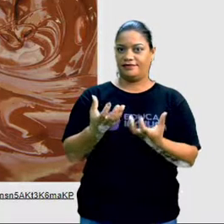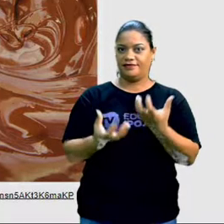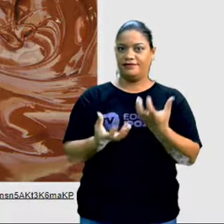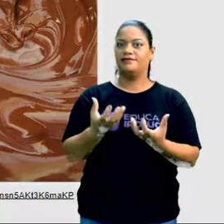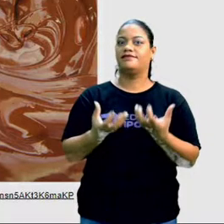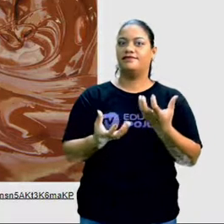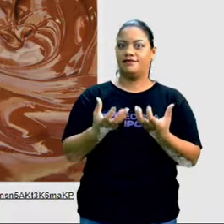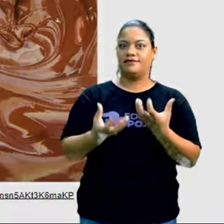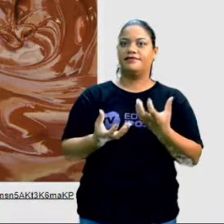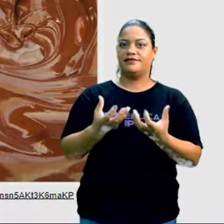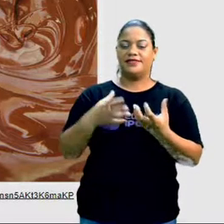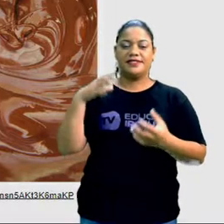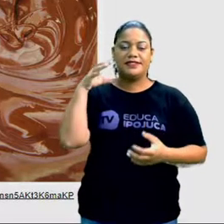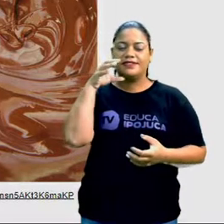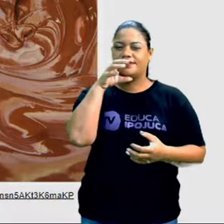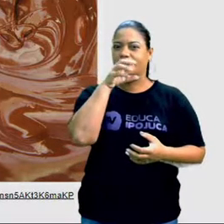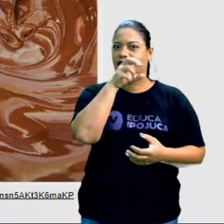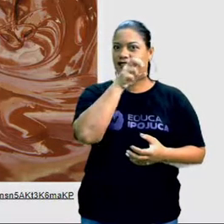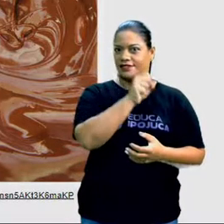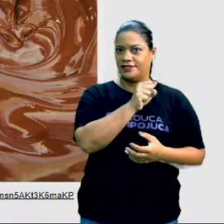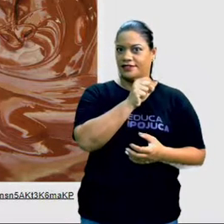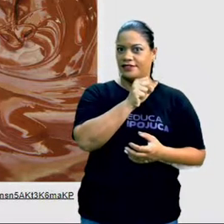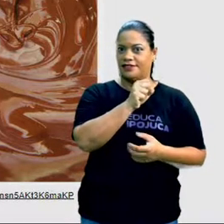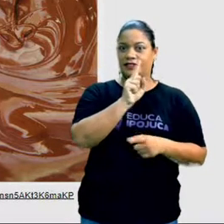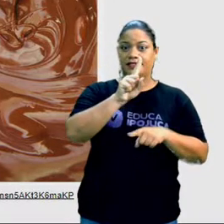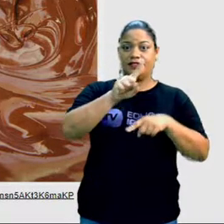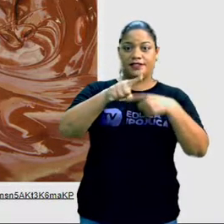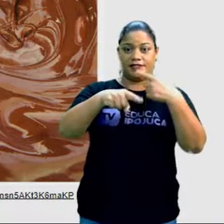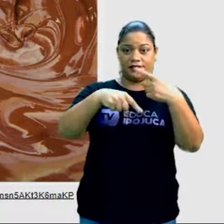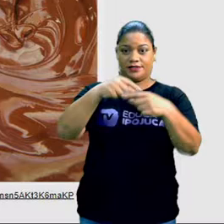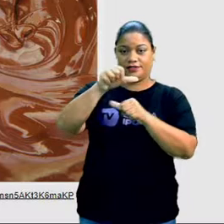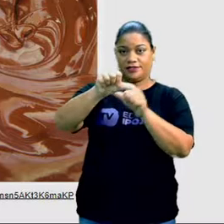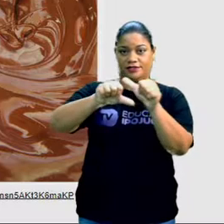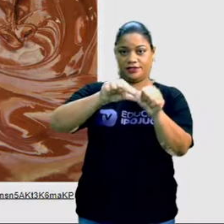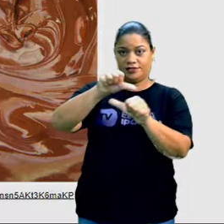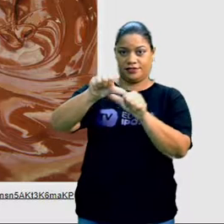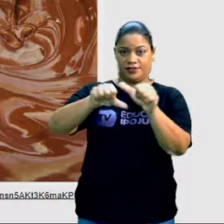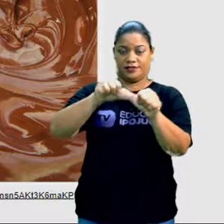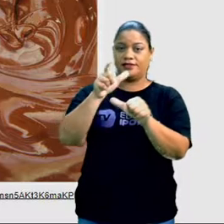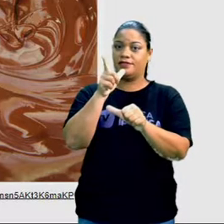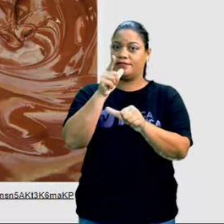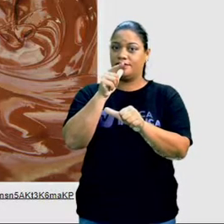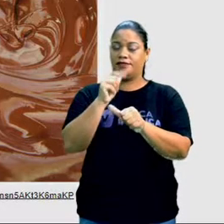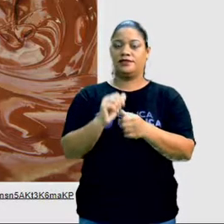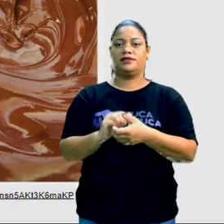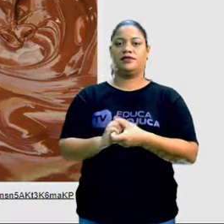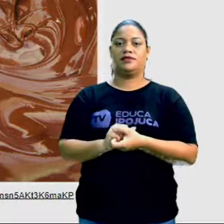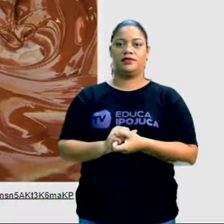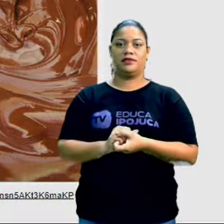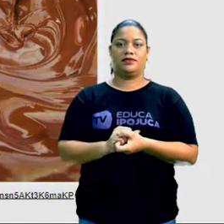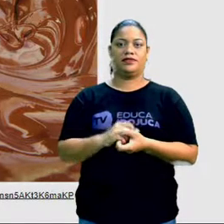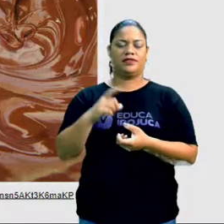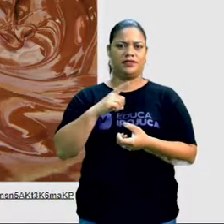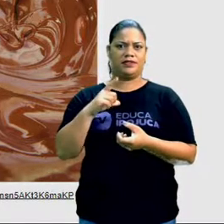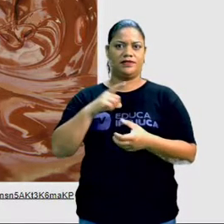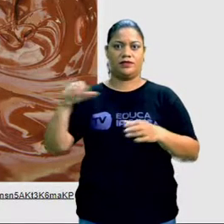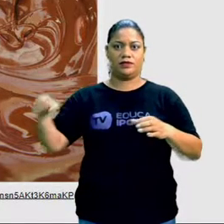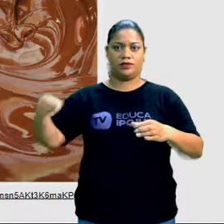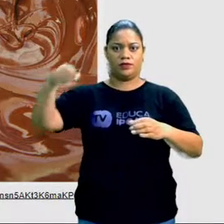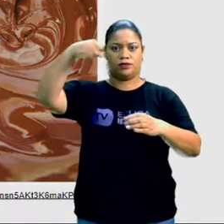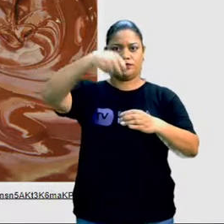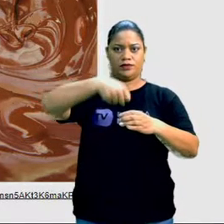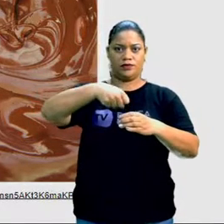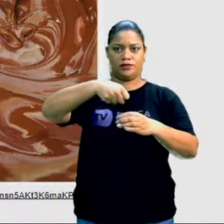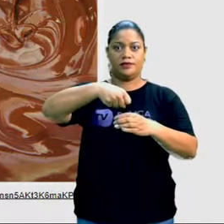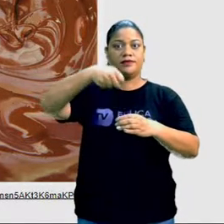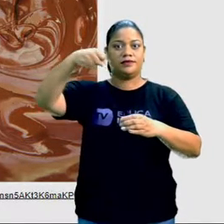está fervendo, ela vai se transformar em vapor d'água e se aí tiver uma tampa, você vai ver